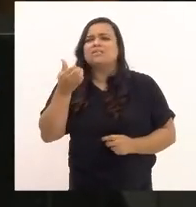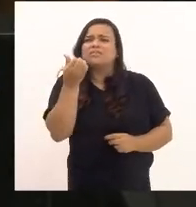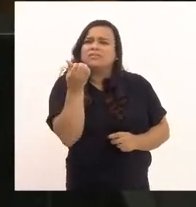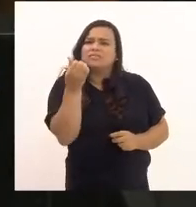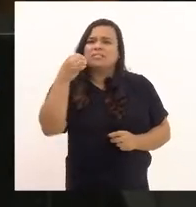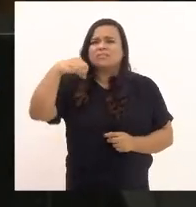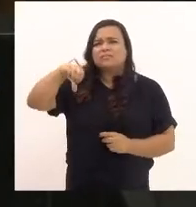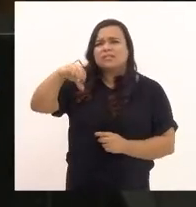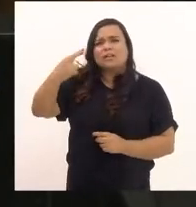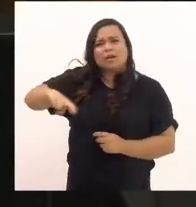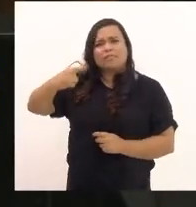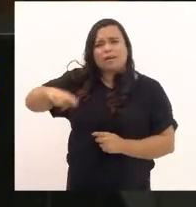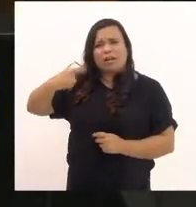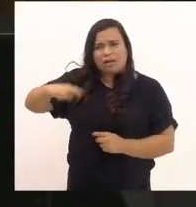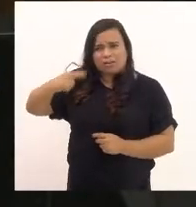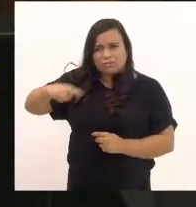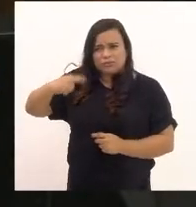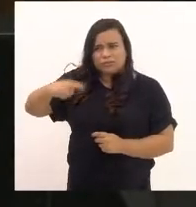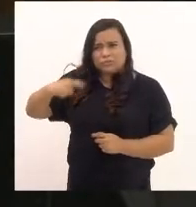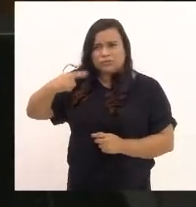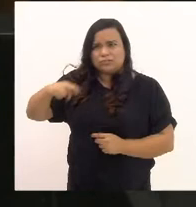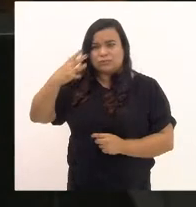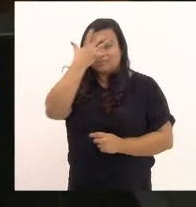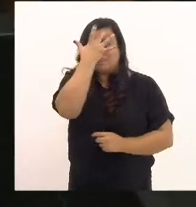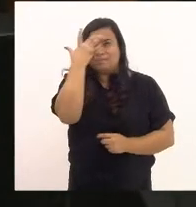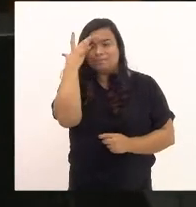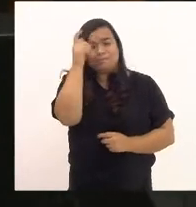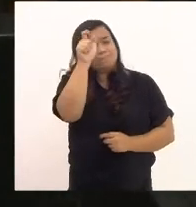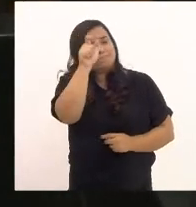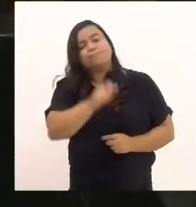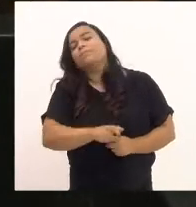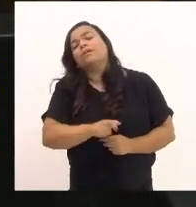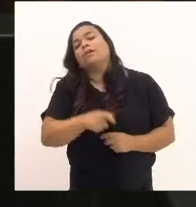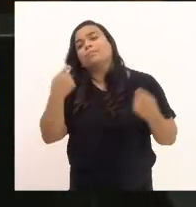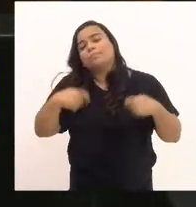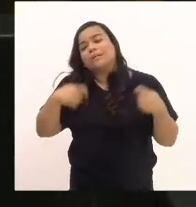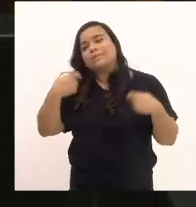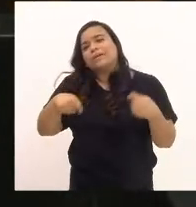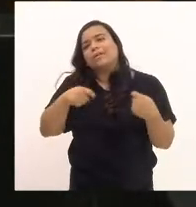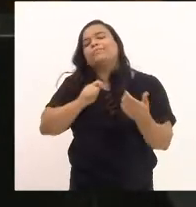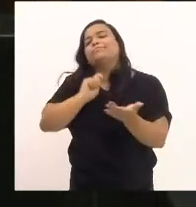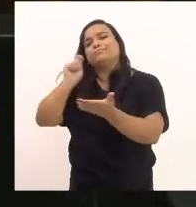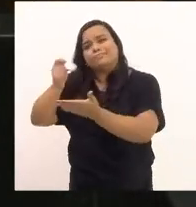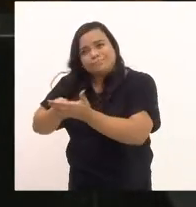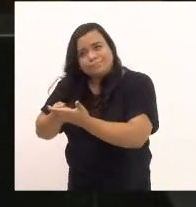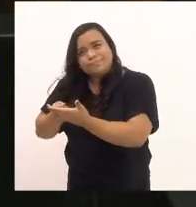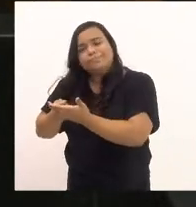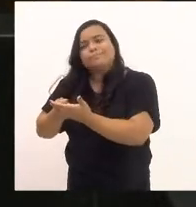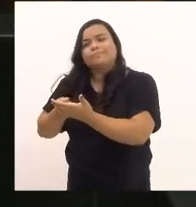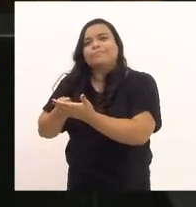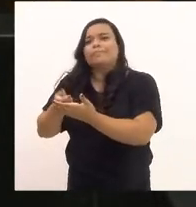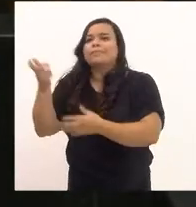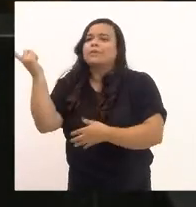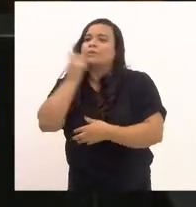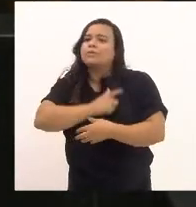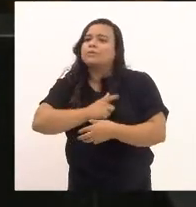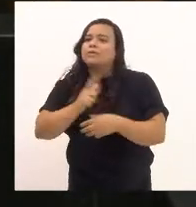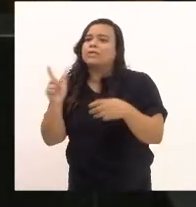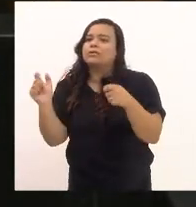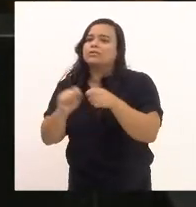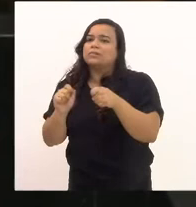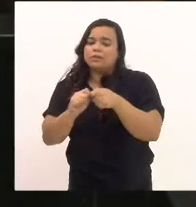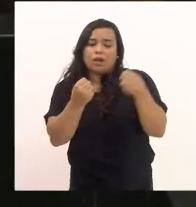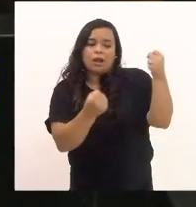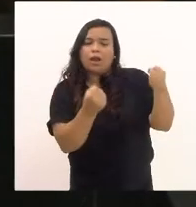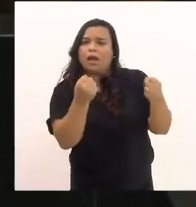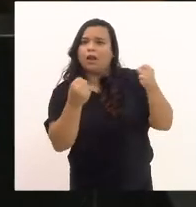reais que o cidadão tinha que fazer para emplacar o seu